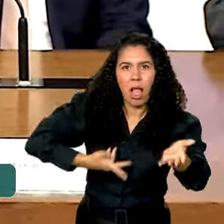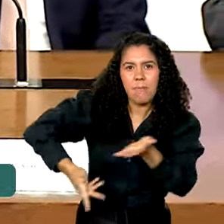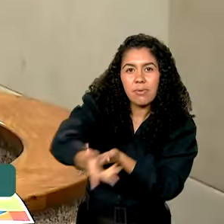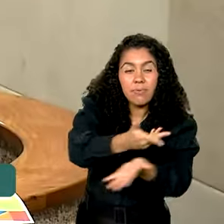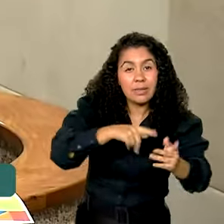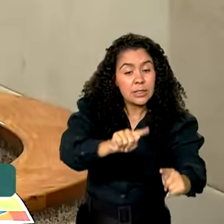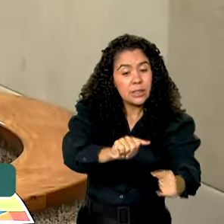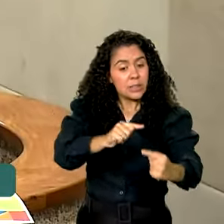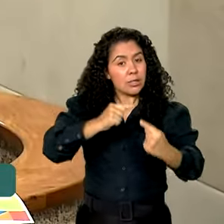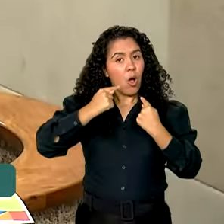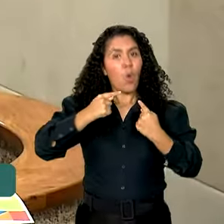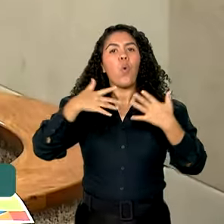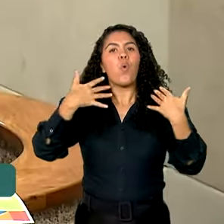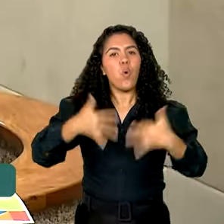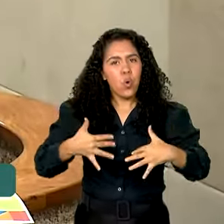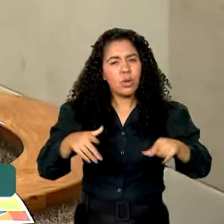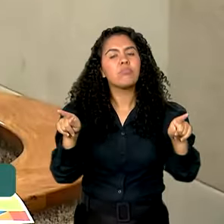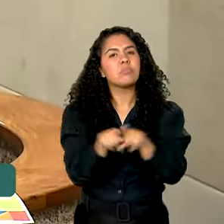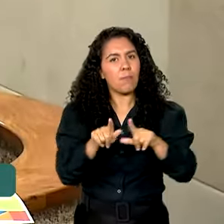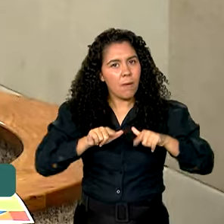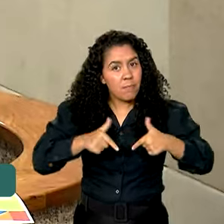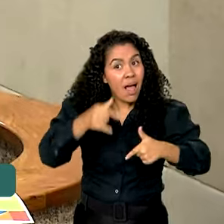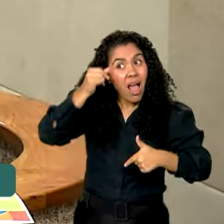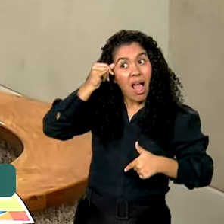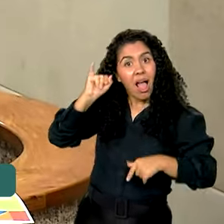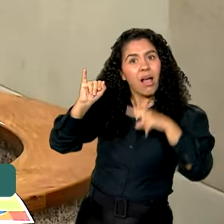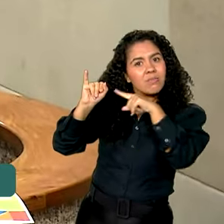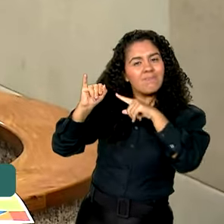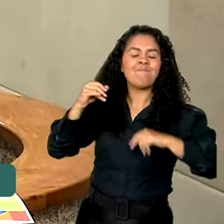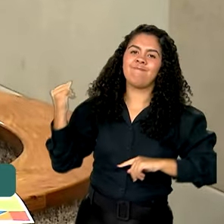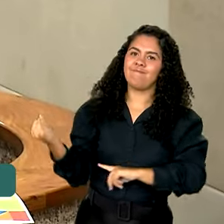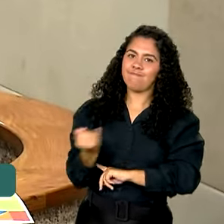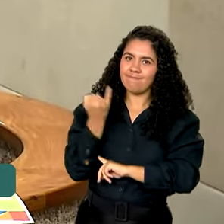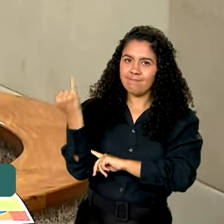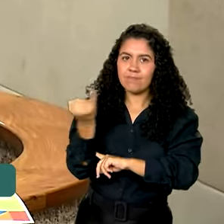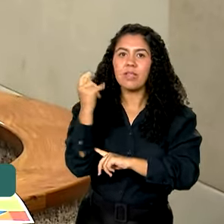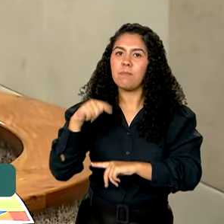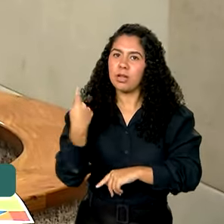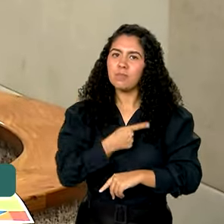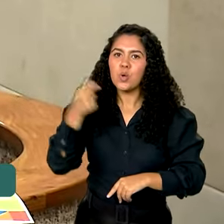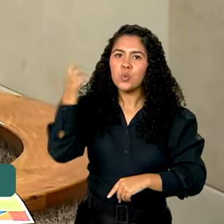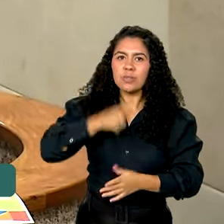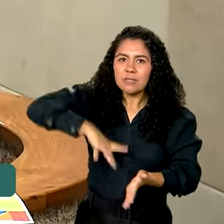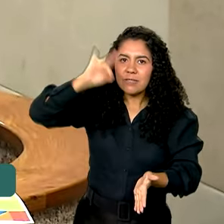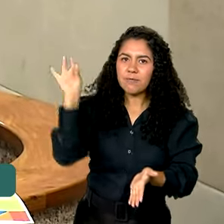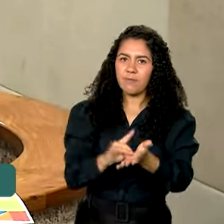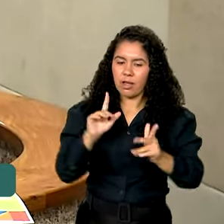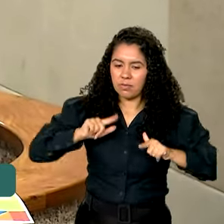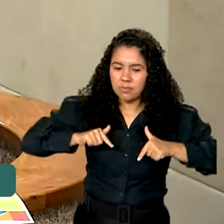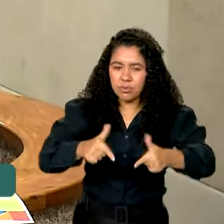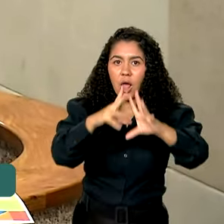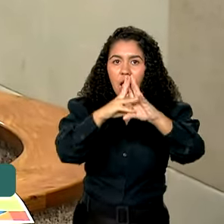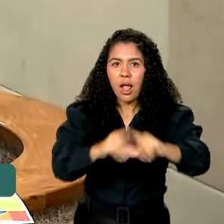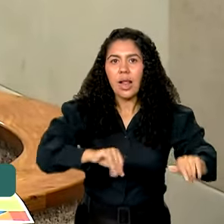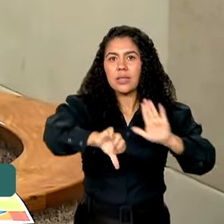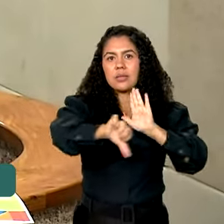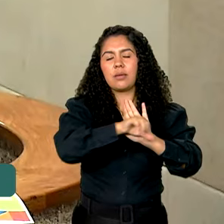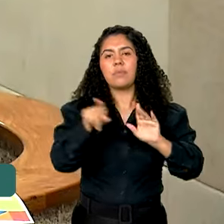enorme e o trabalho da prevenção é essencial para que a possa combater o crime e garantir